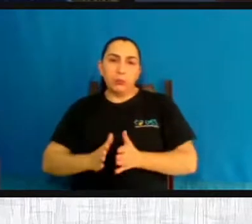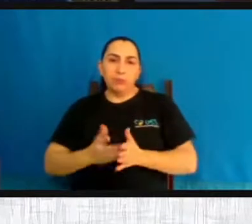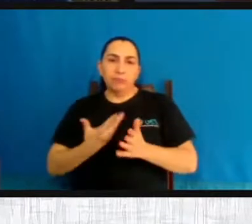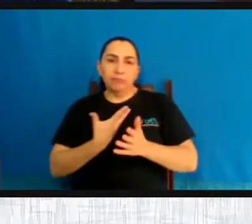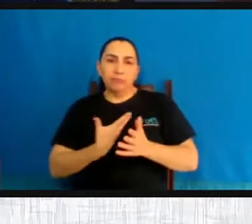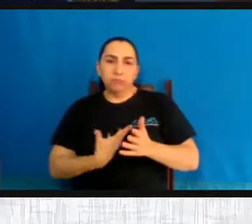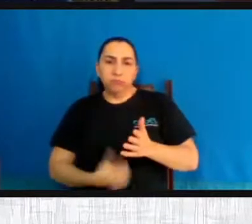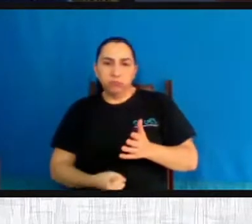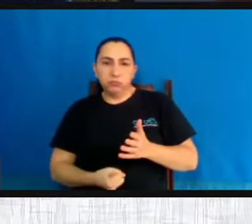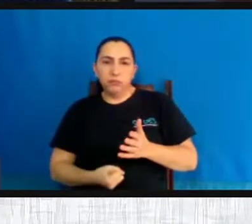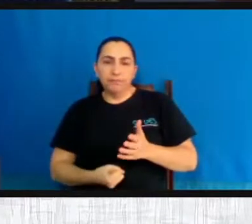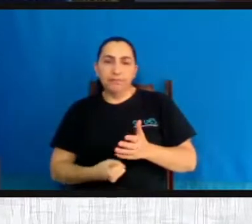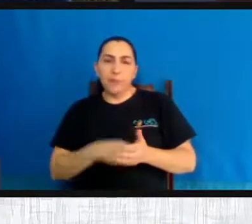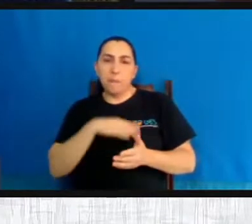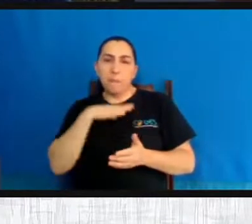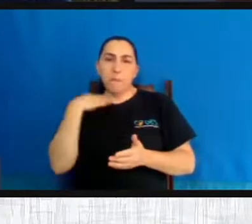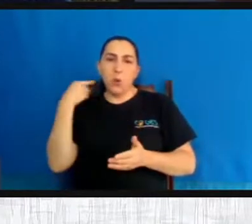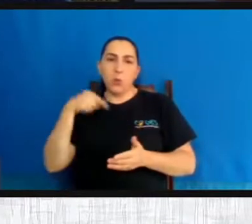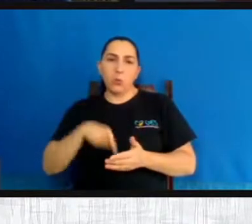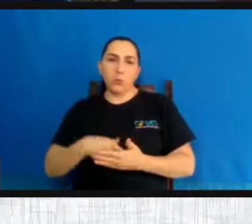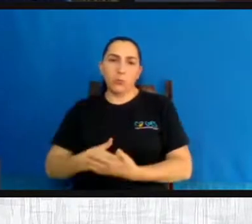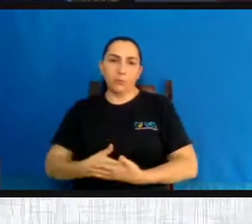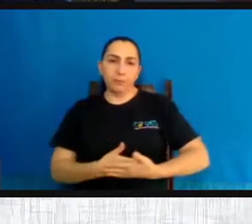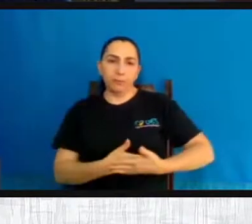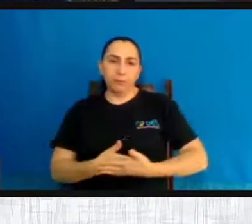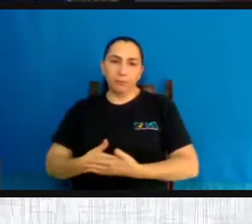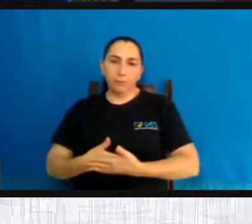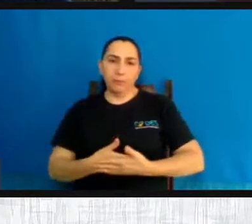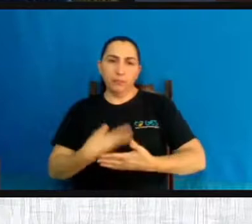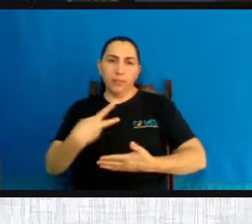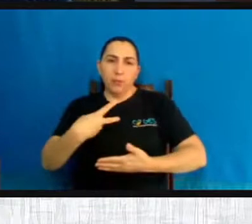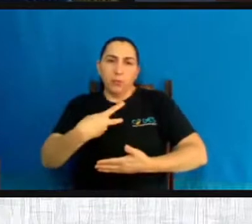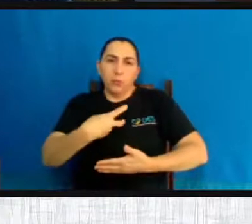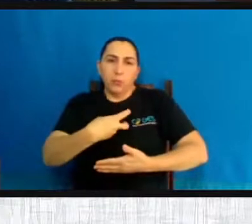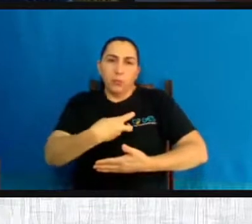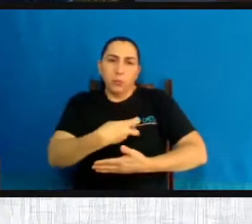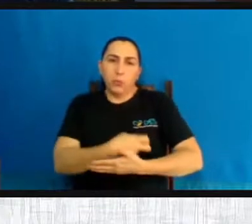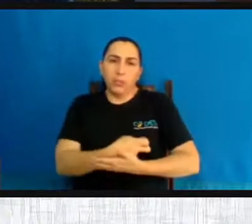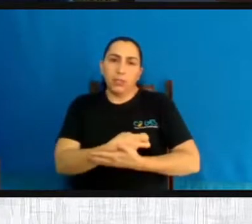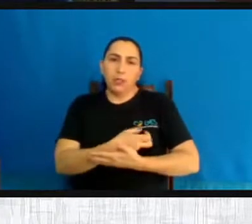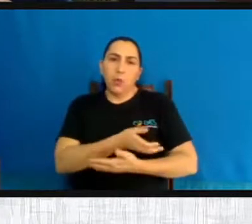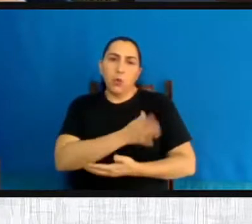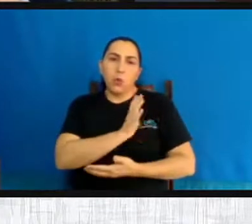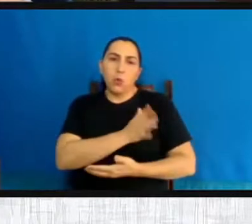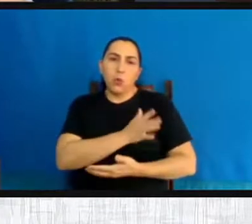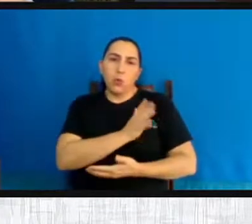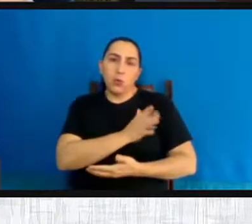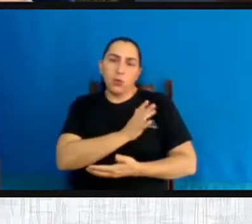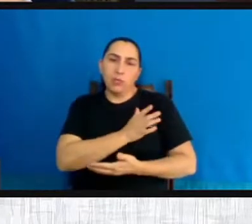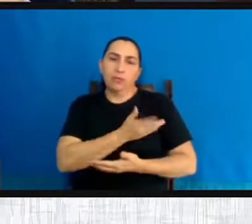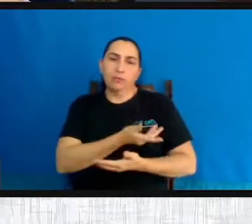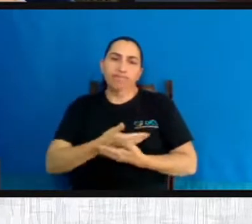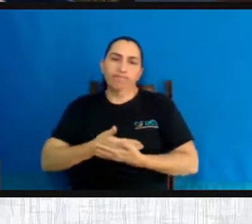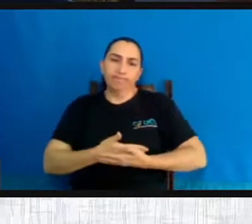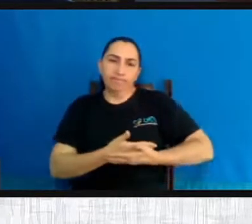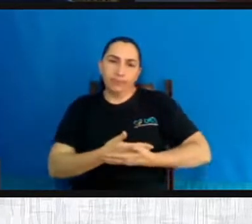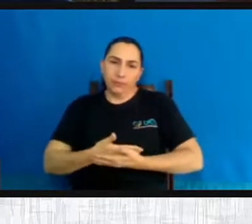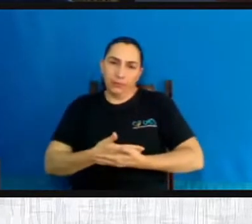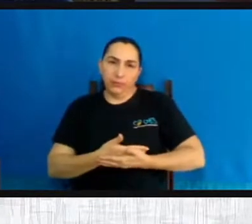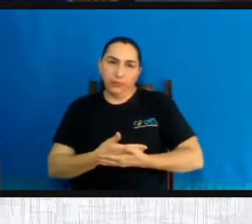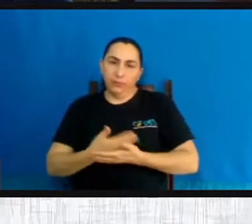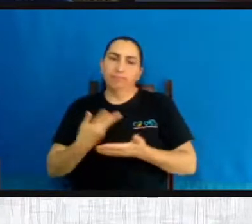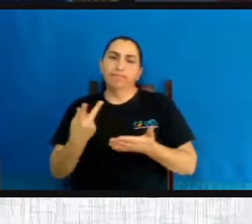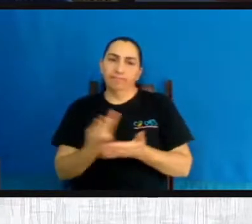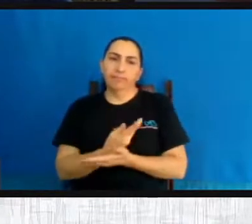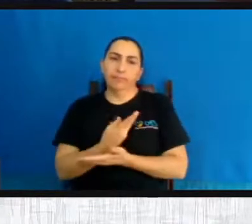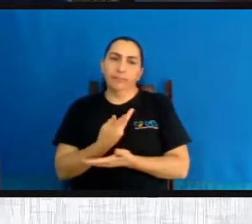foi injetado uma injeção de cloreto de potássio no coração do bebezinho, atravessando as paredes realmente